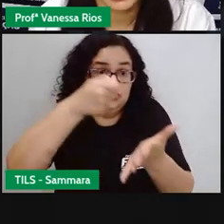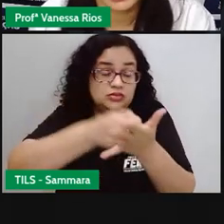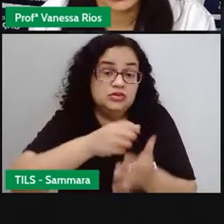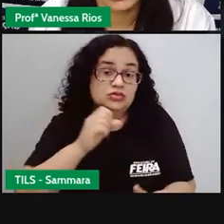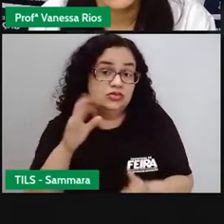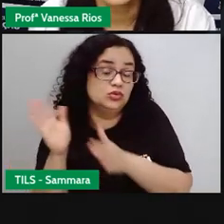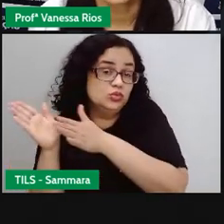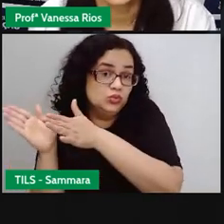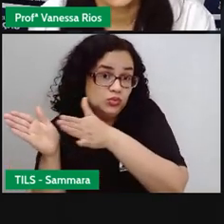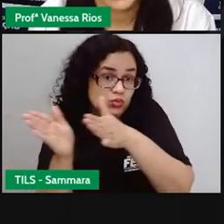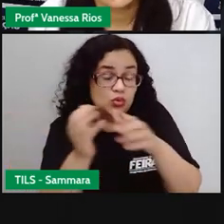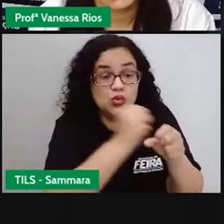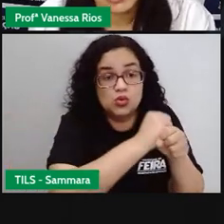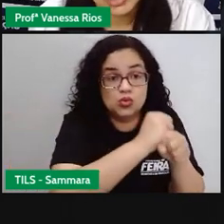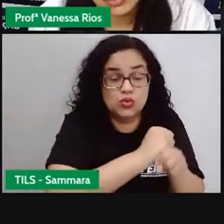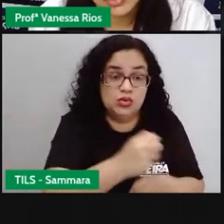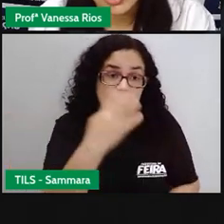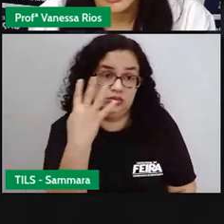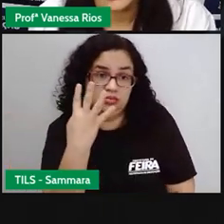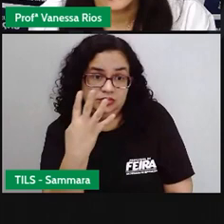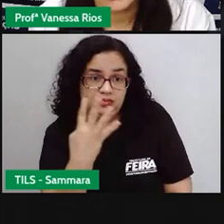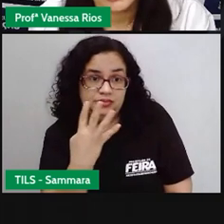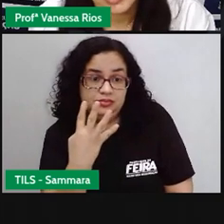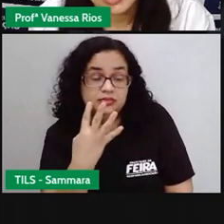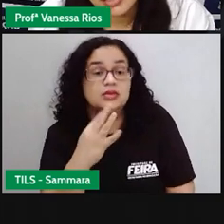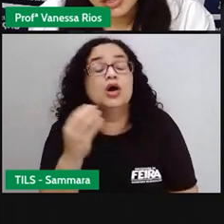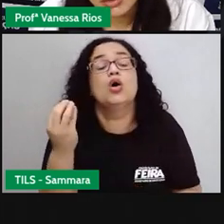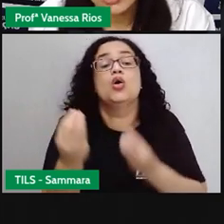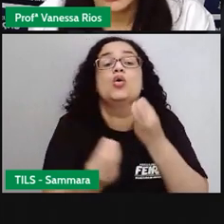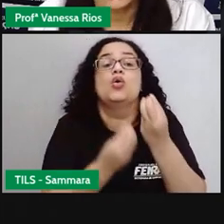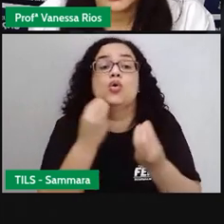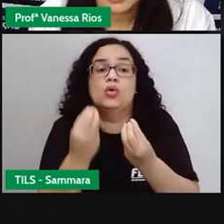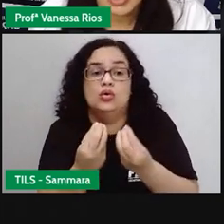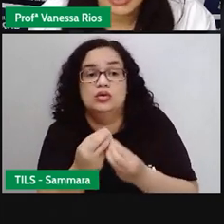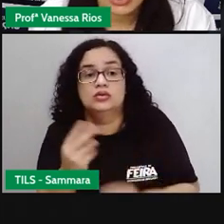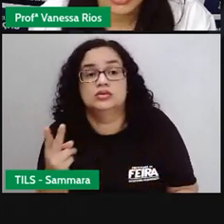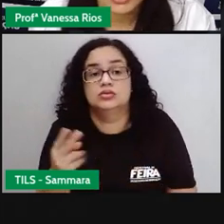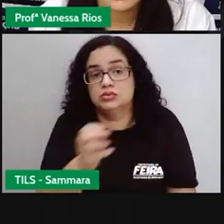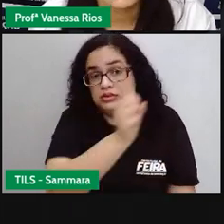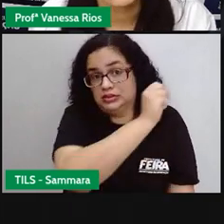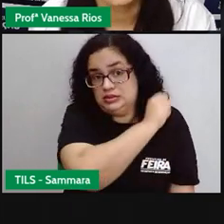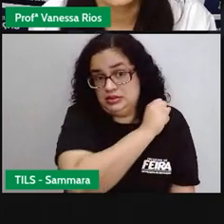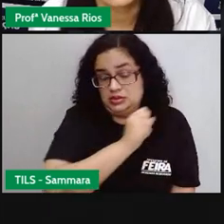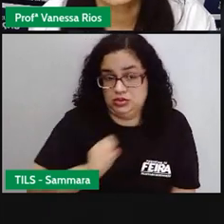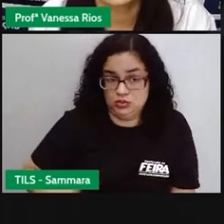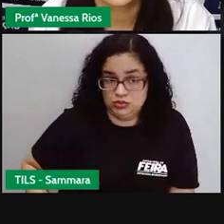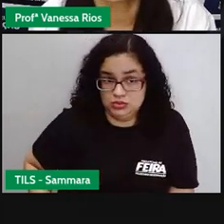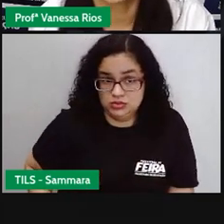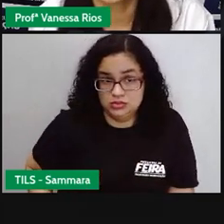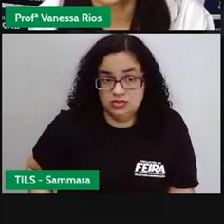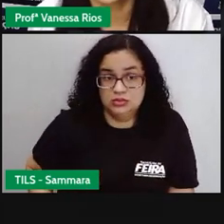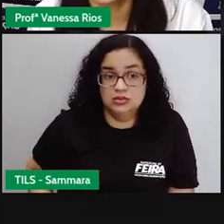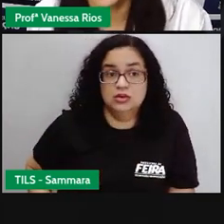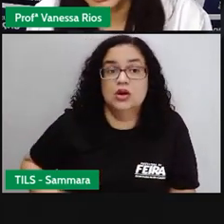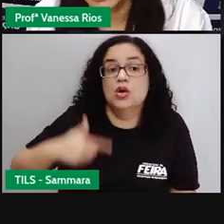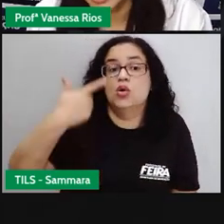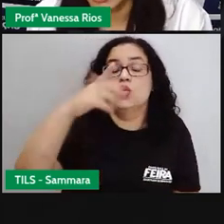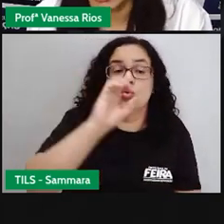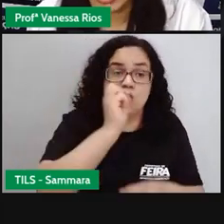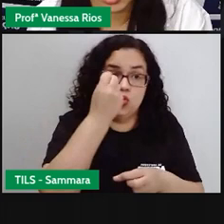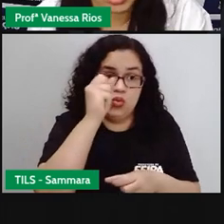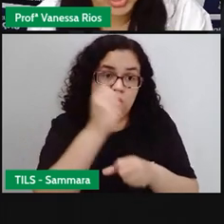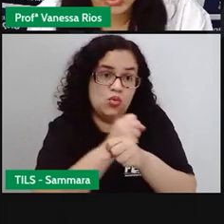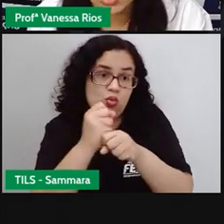fica aí no período de quatro anos. Com a exceção dos senadores que são eleitos aí por oito